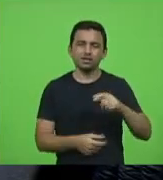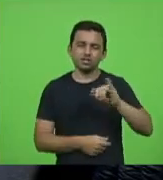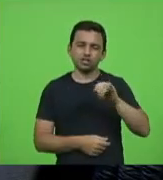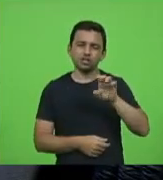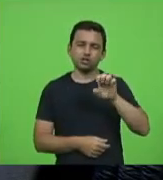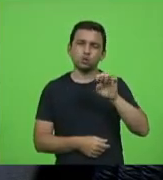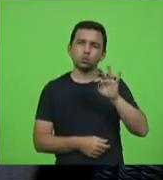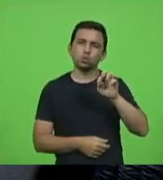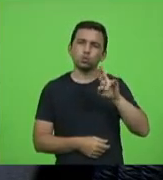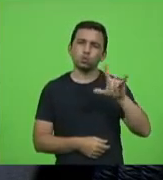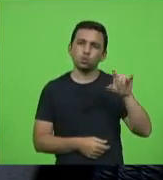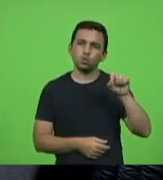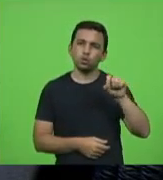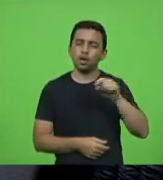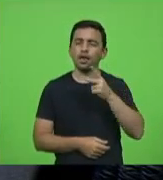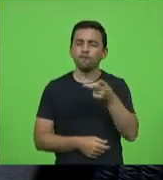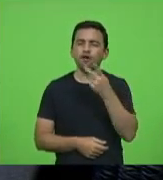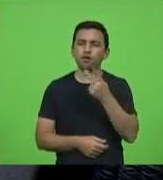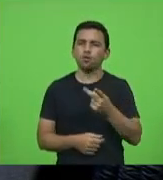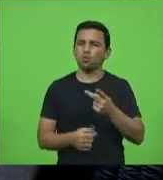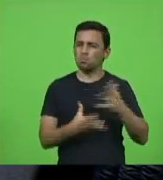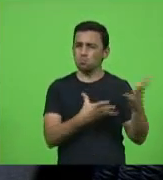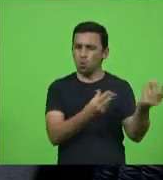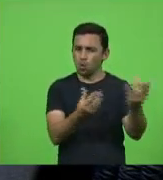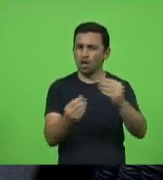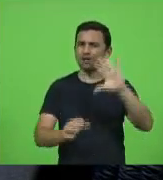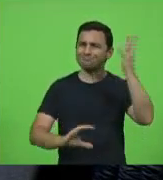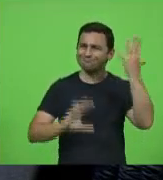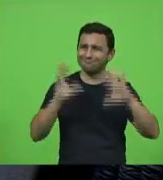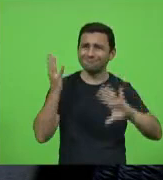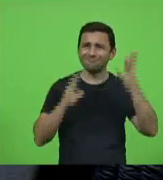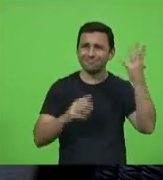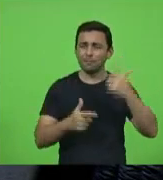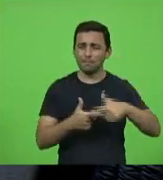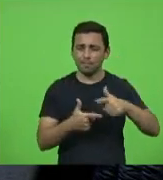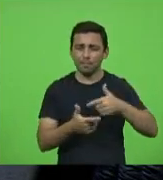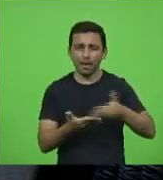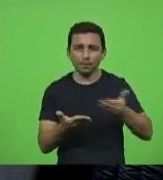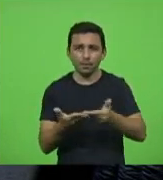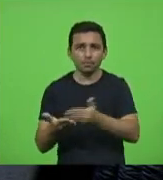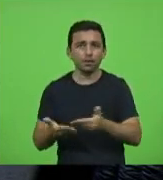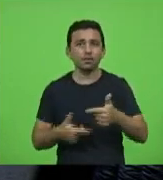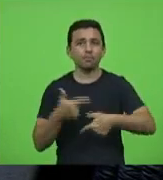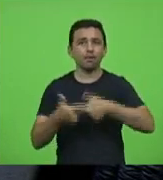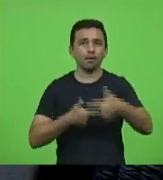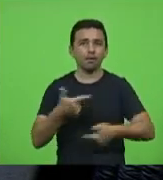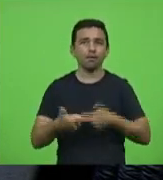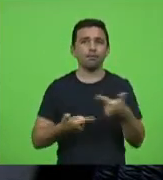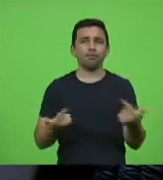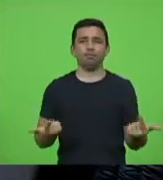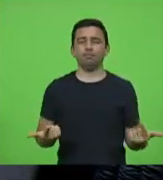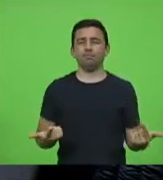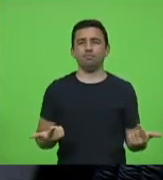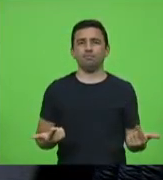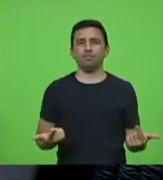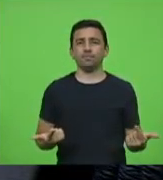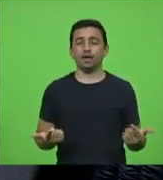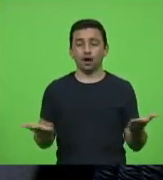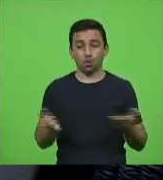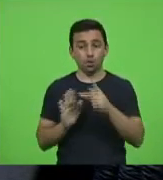atingidas e muitos trabalhadores perderiam o emprego por isso esse projeto no início ele vai